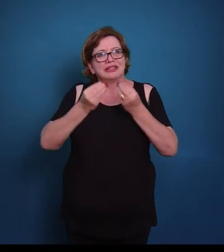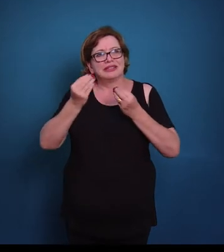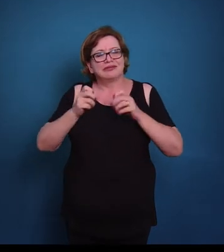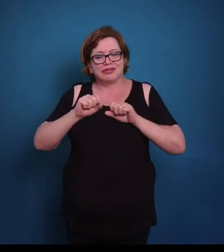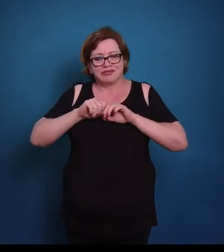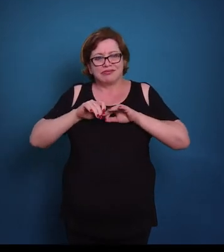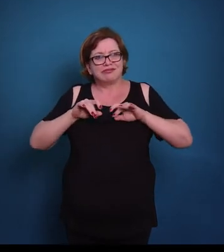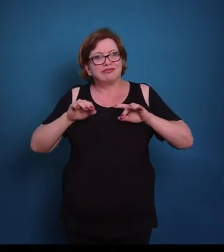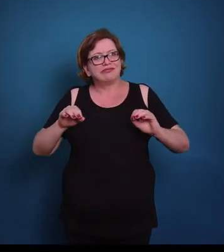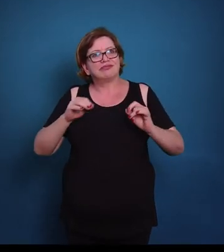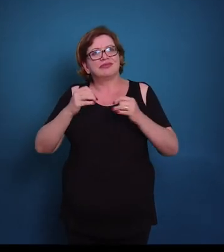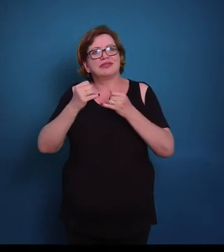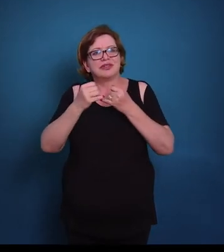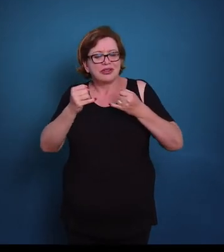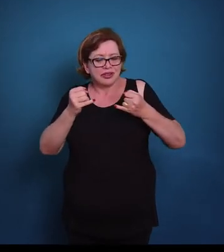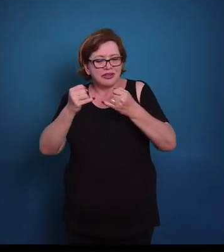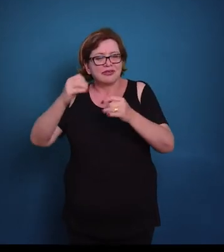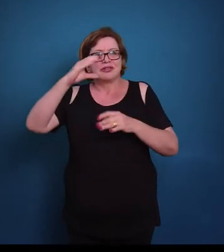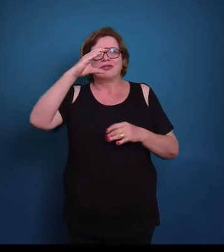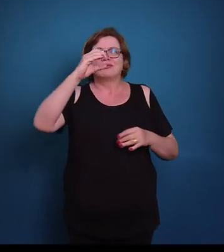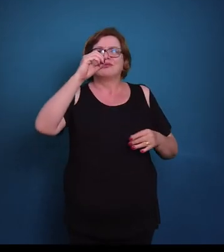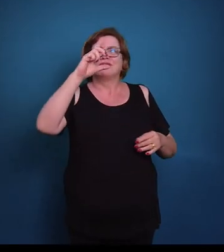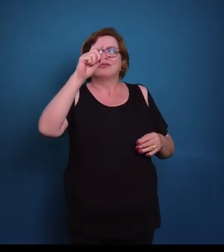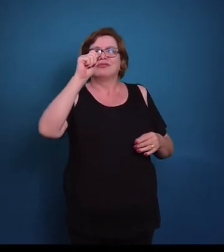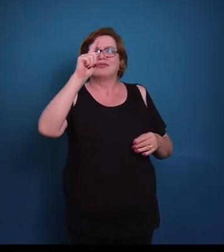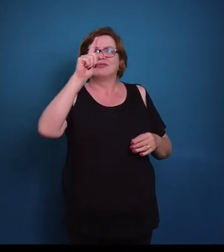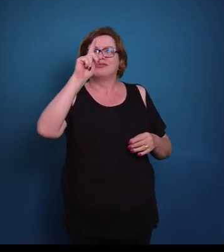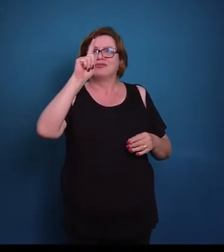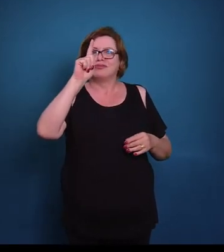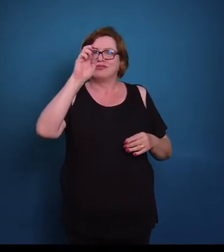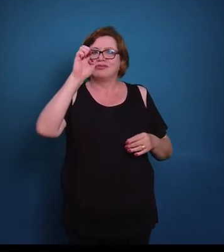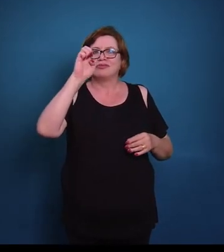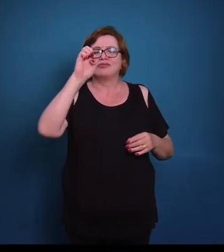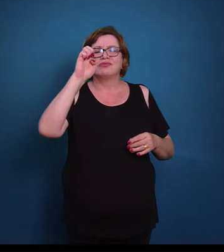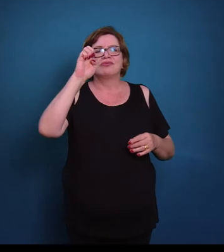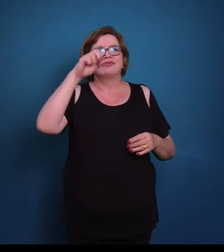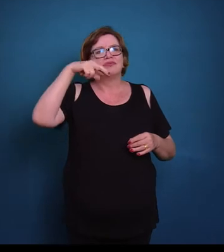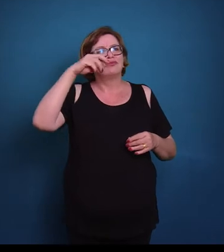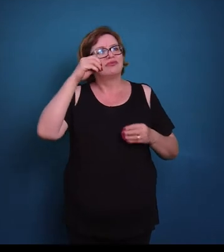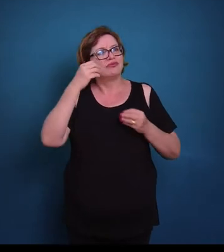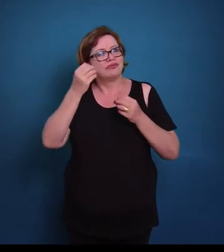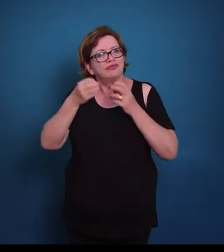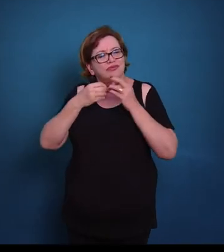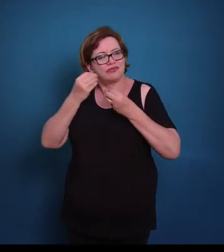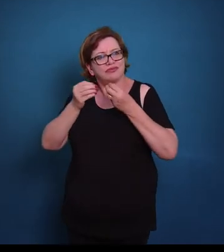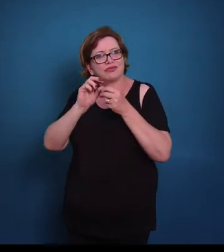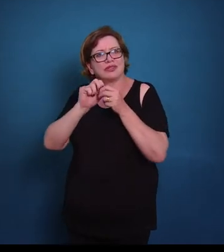distribuição das fibras de colágeno, formando lamelas. Então elas vão se distribuir